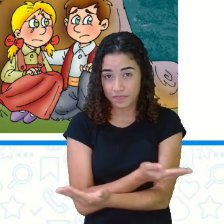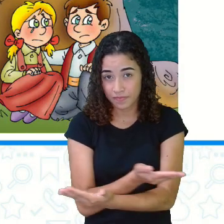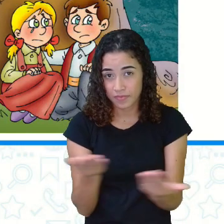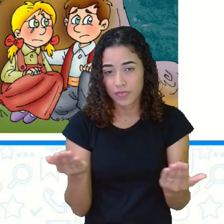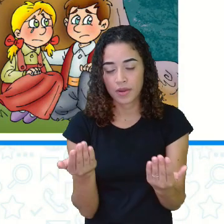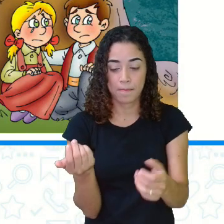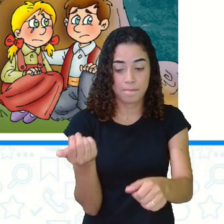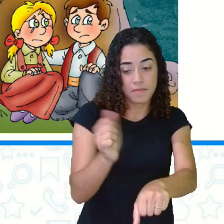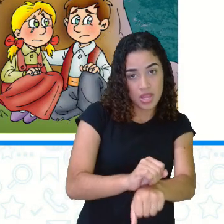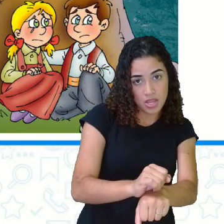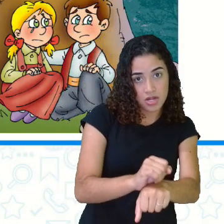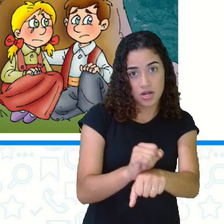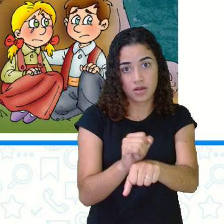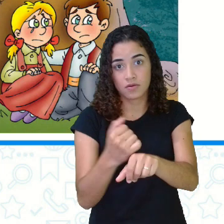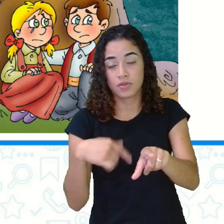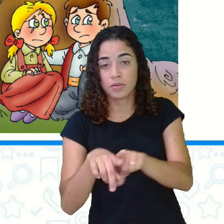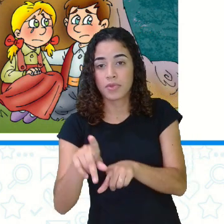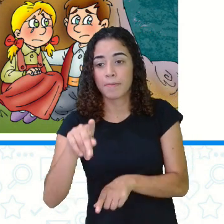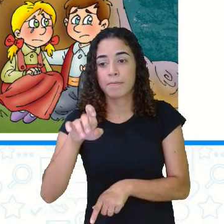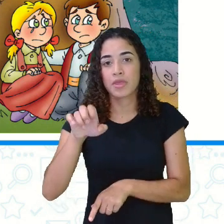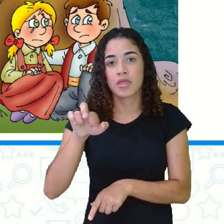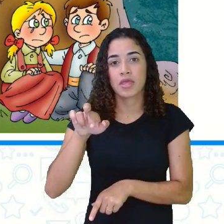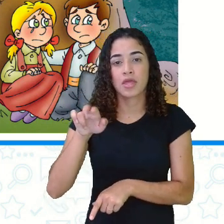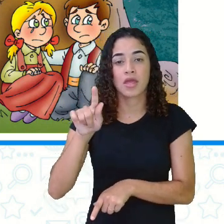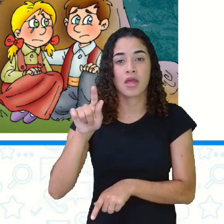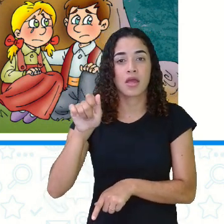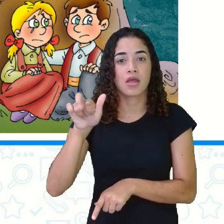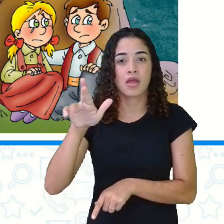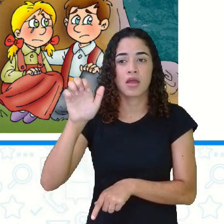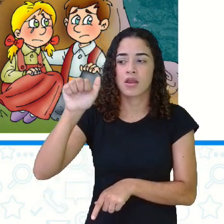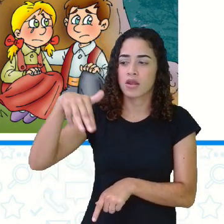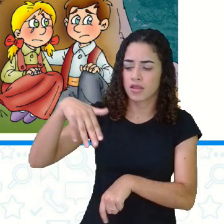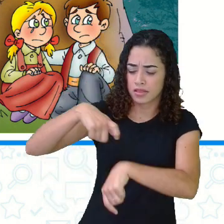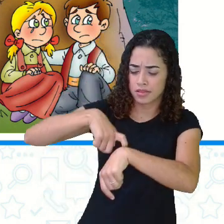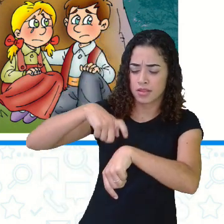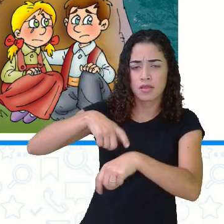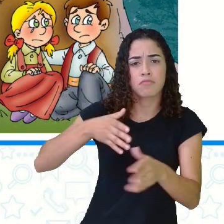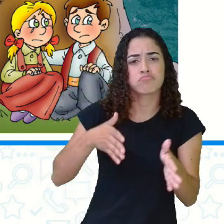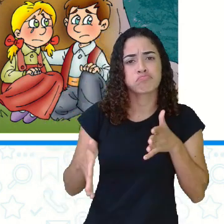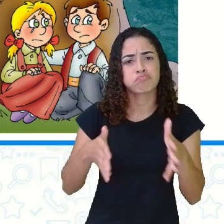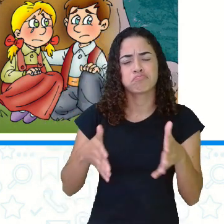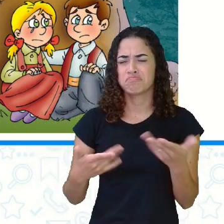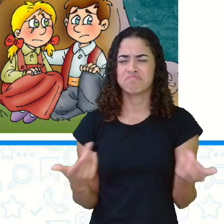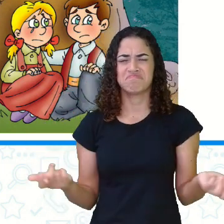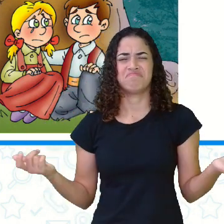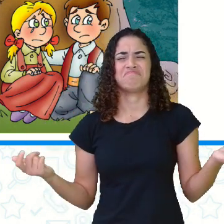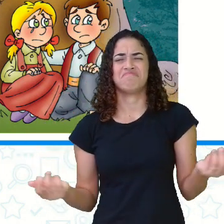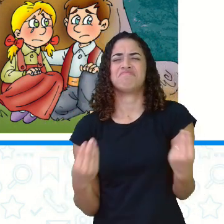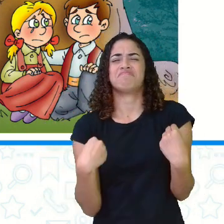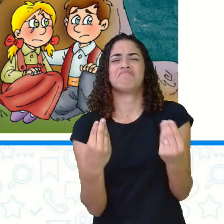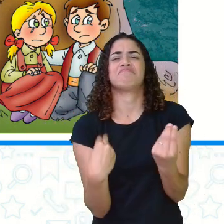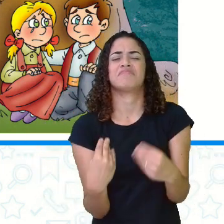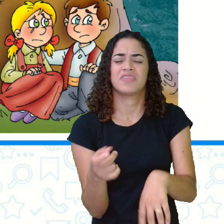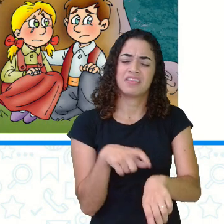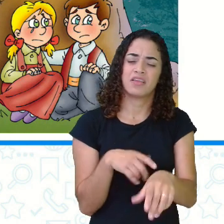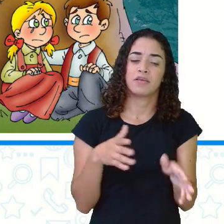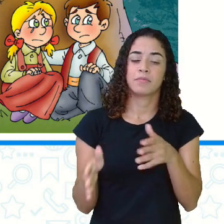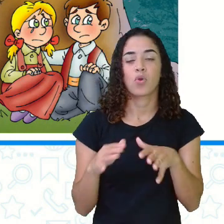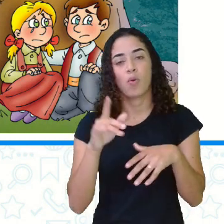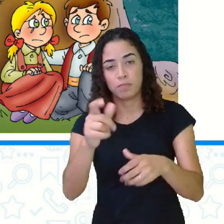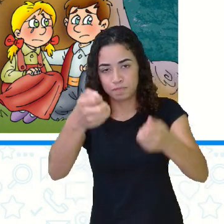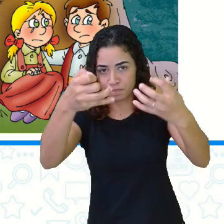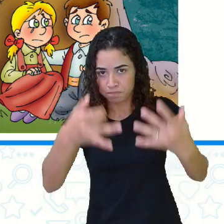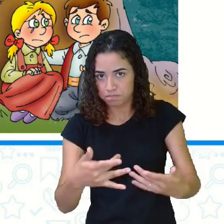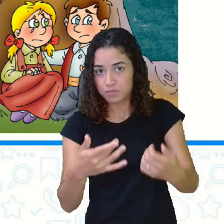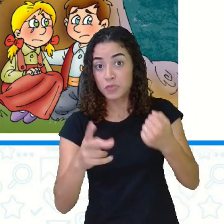pararam e pegaram. Estão em que tempo? Como assim, professora? Os verbos,